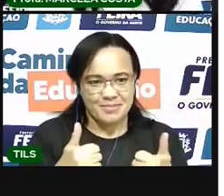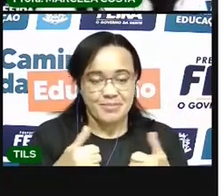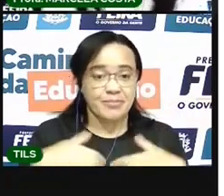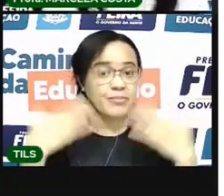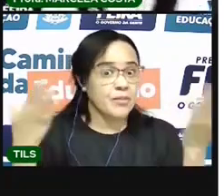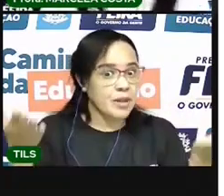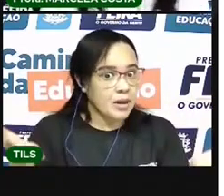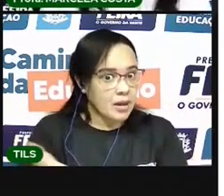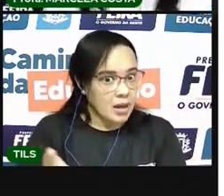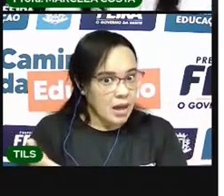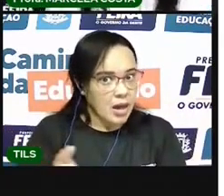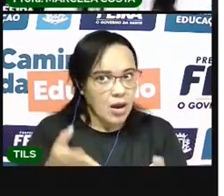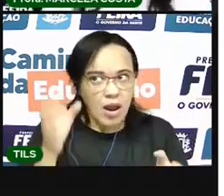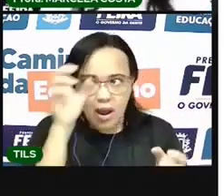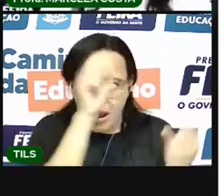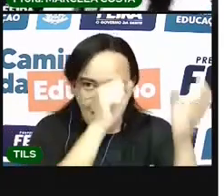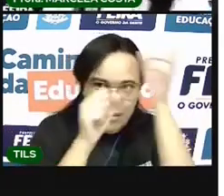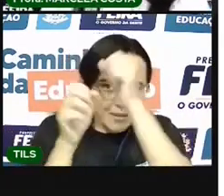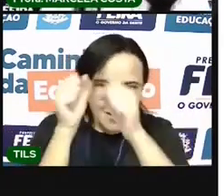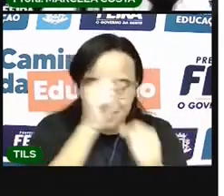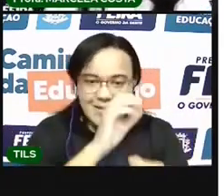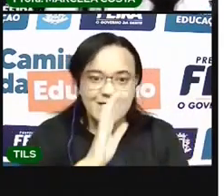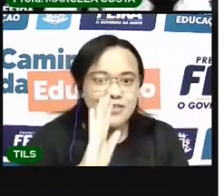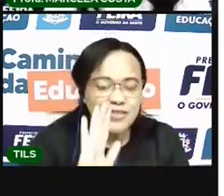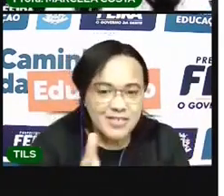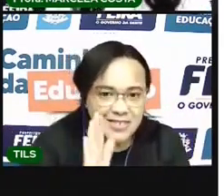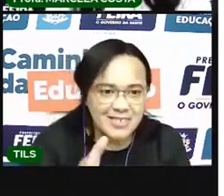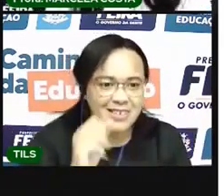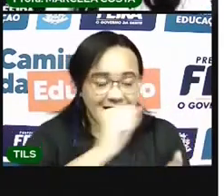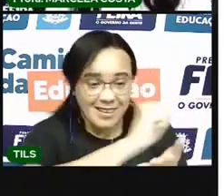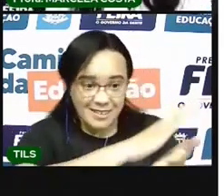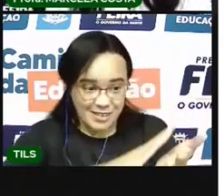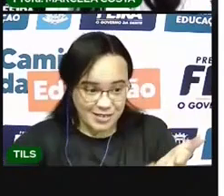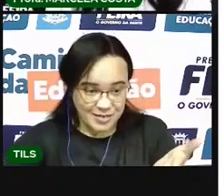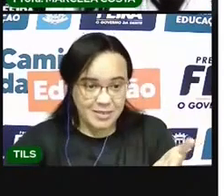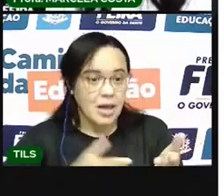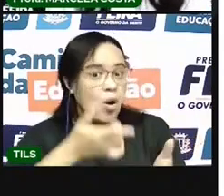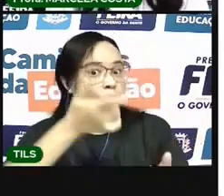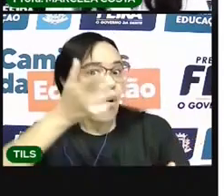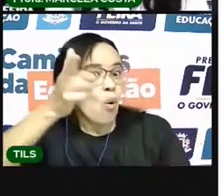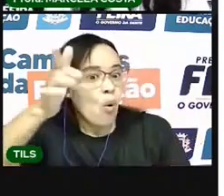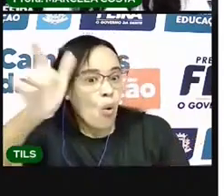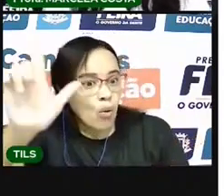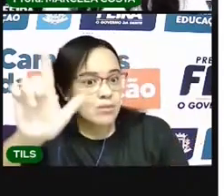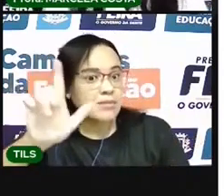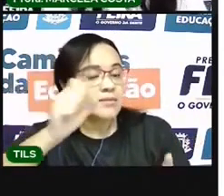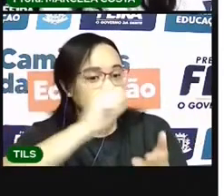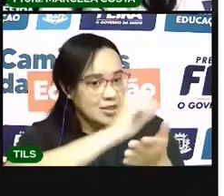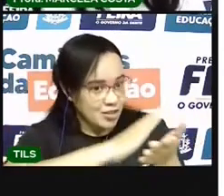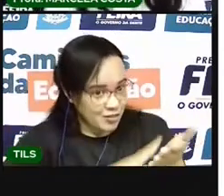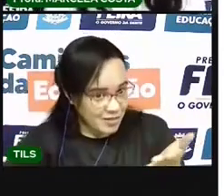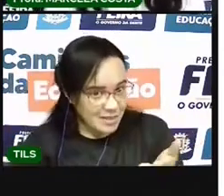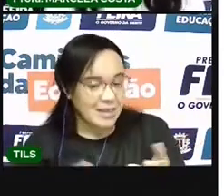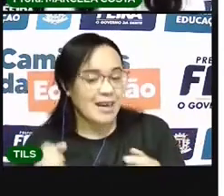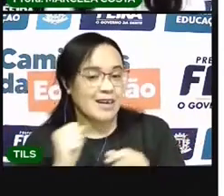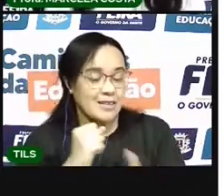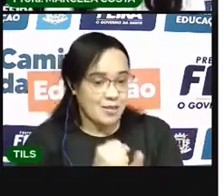Agora que você já fez essa atividade, a gente tem uma outra, uma atividade complementar.